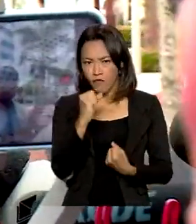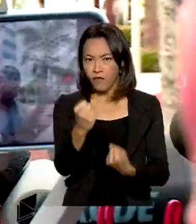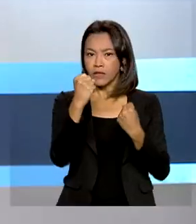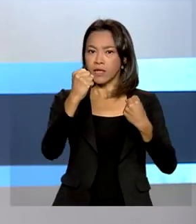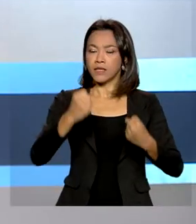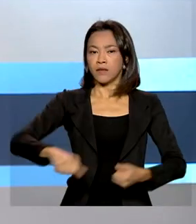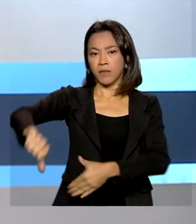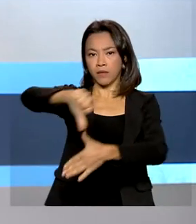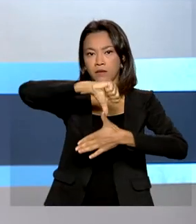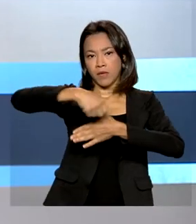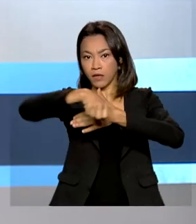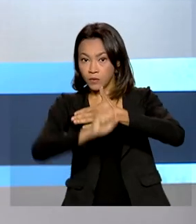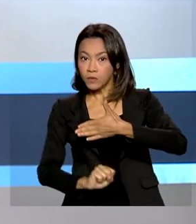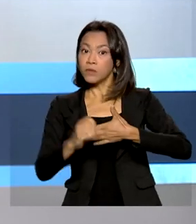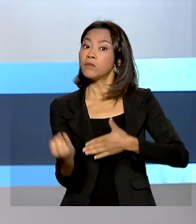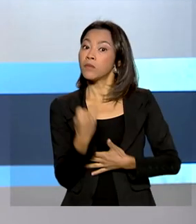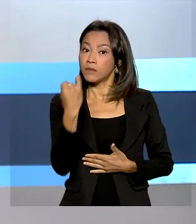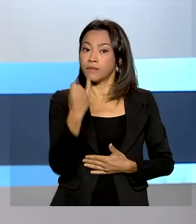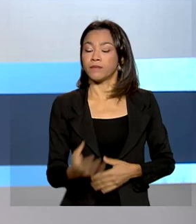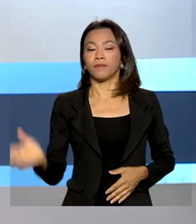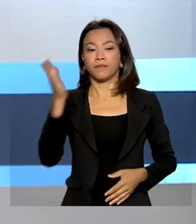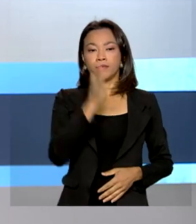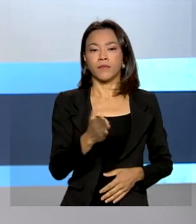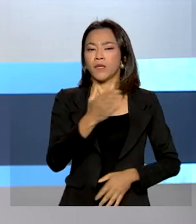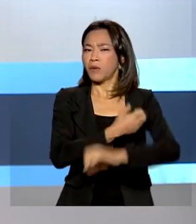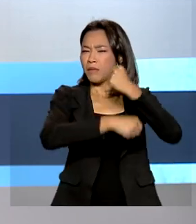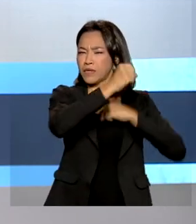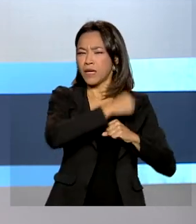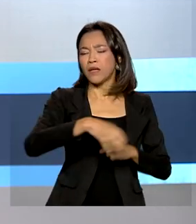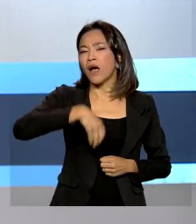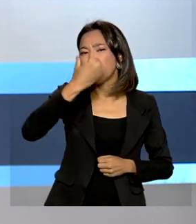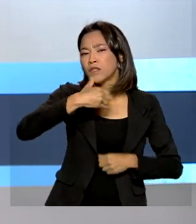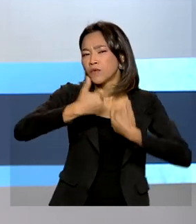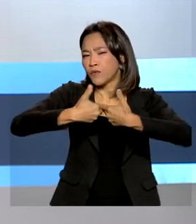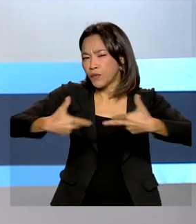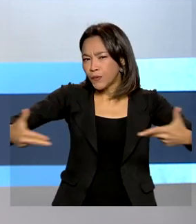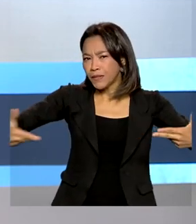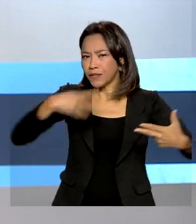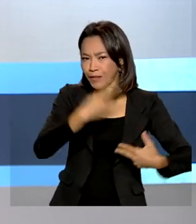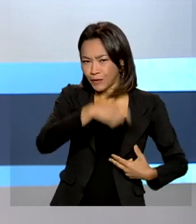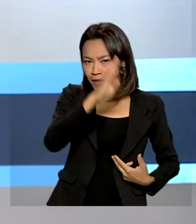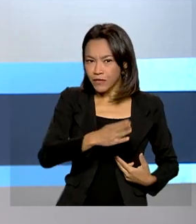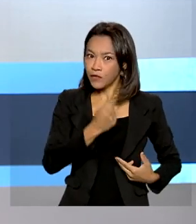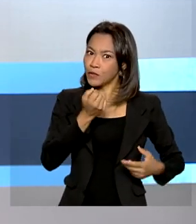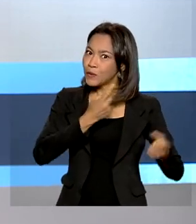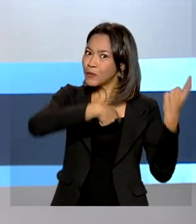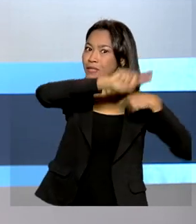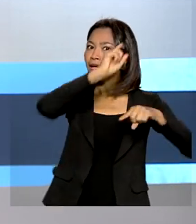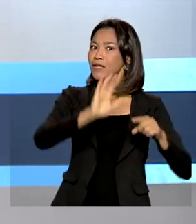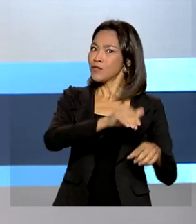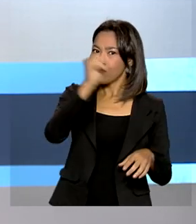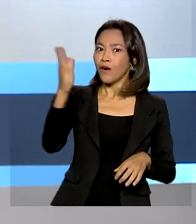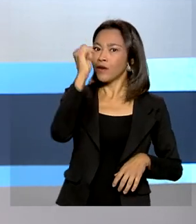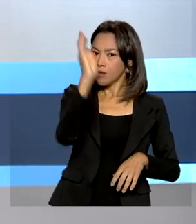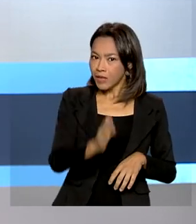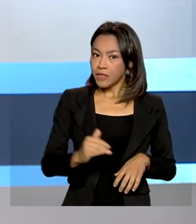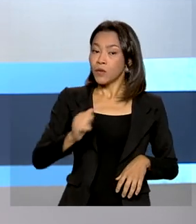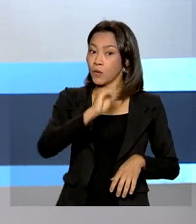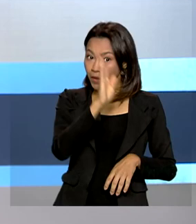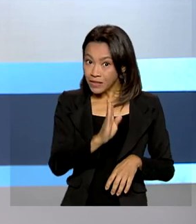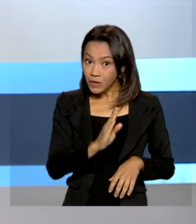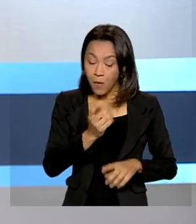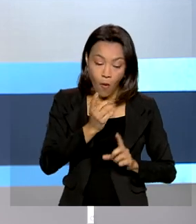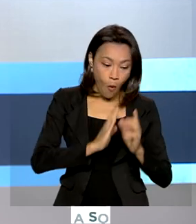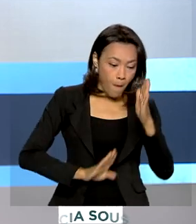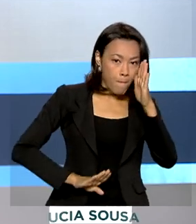importante. No ano passado, as frutas nacionais fizeram sucesso no exterior. O Brasil alcançou recorde